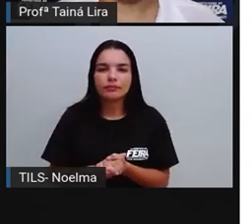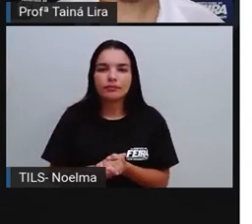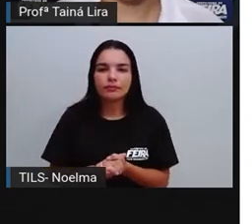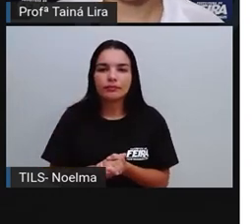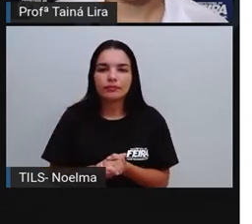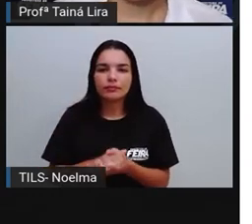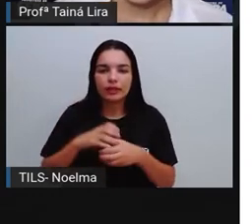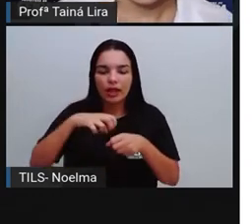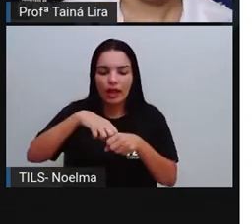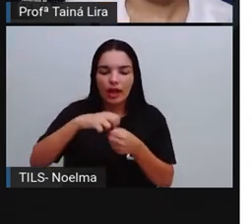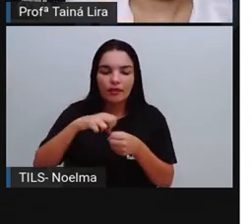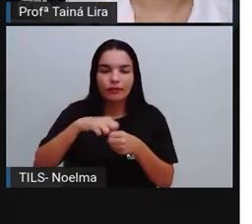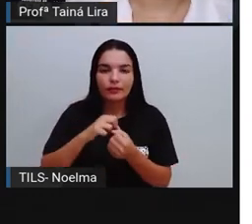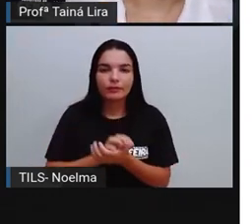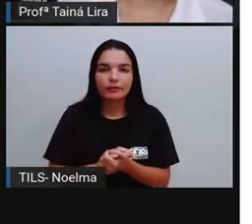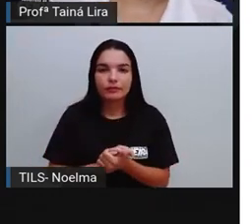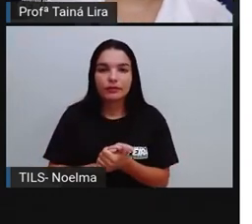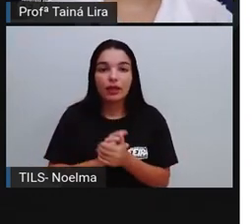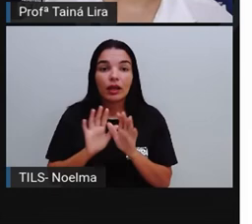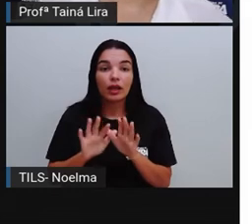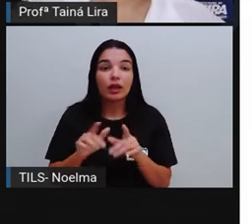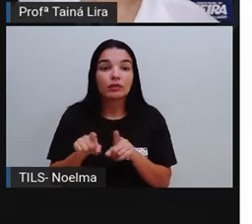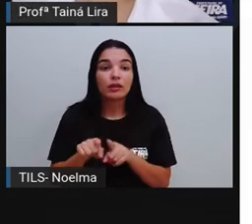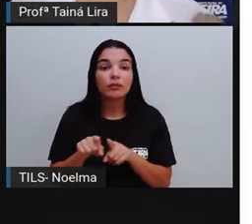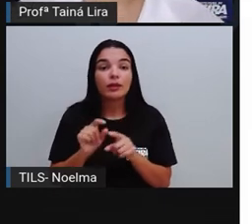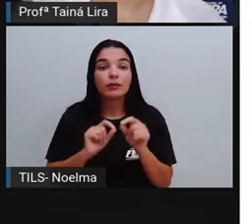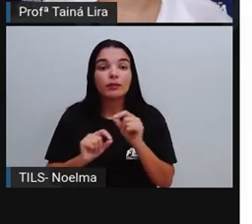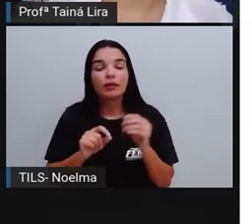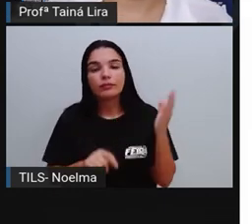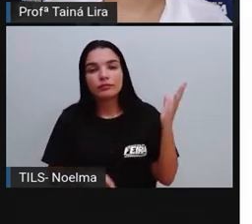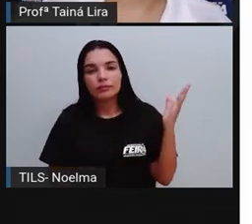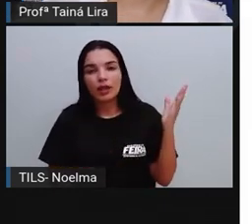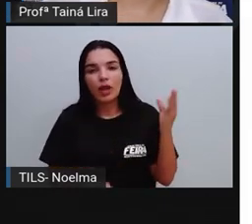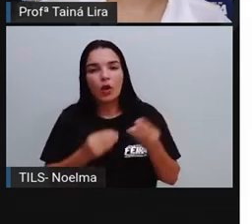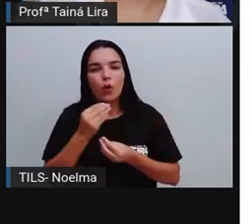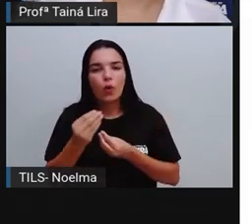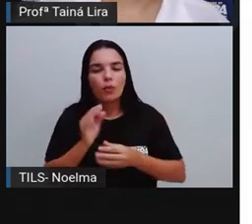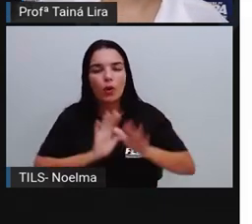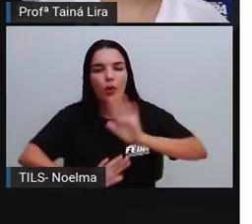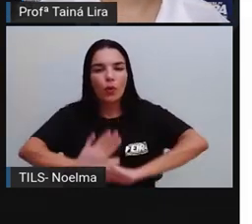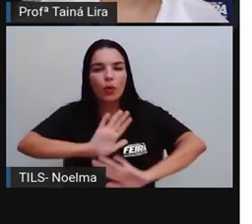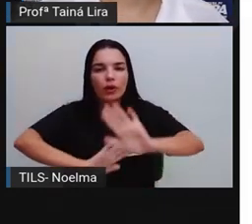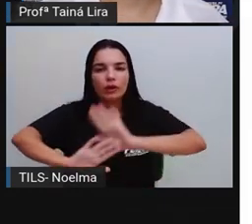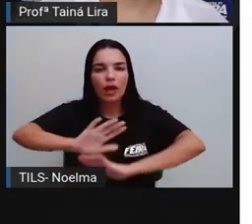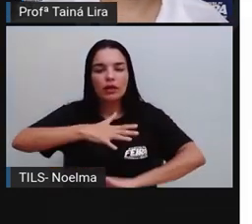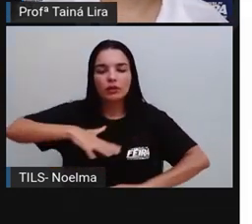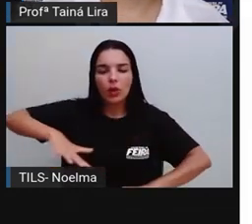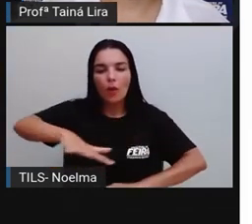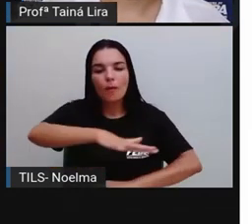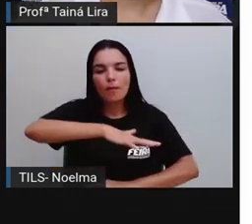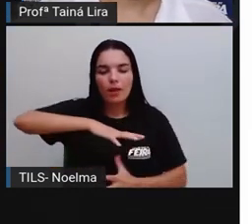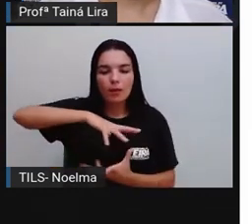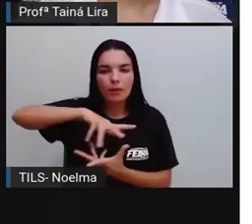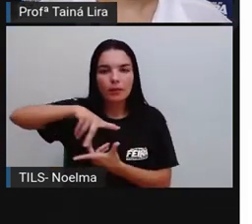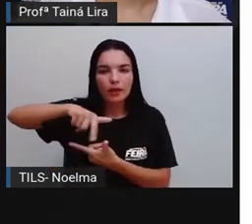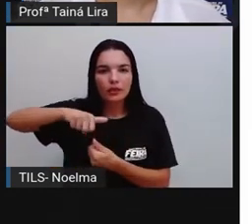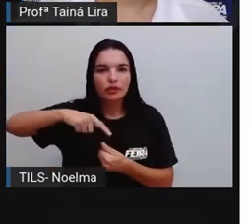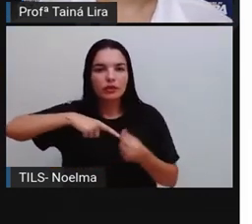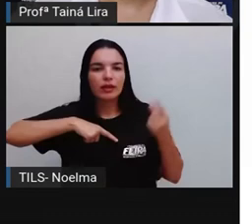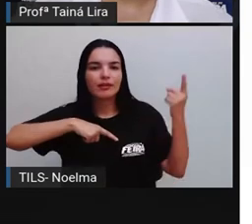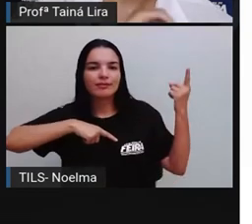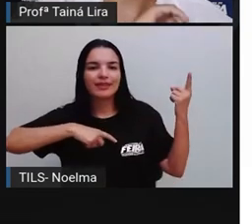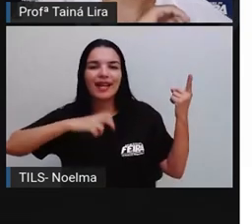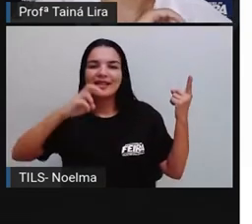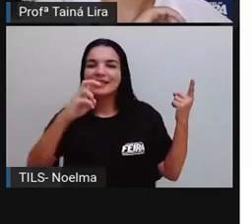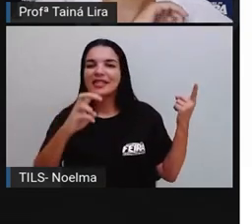a garrafinha. A gente viu que quando a gente fala de preservar o meio ambiente, olha lá, a gente tem aí, ó, os nossos